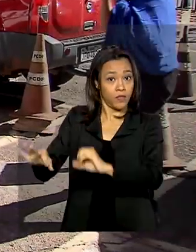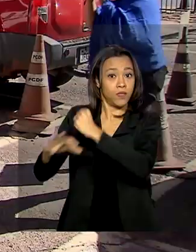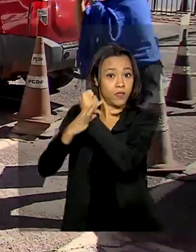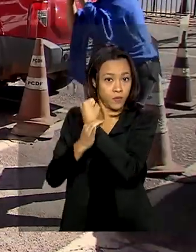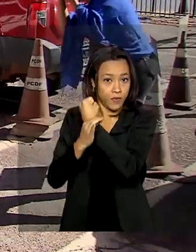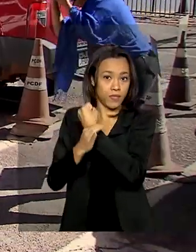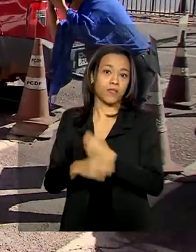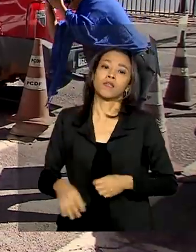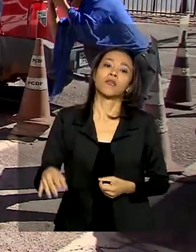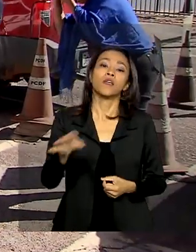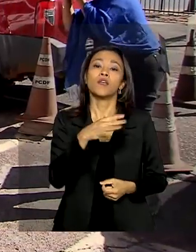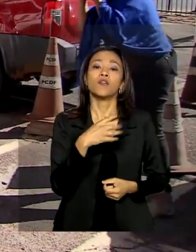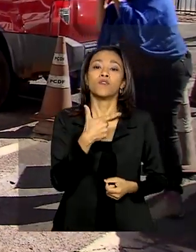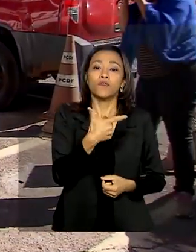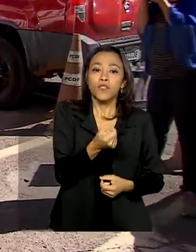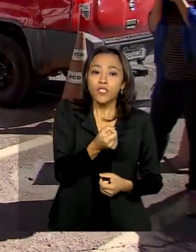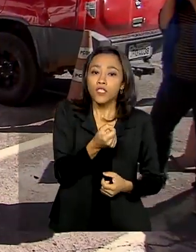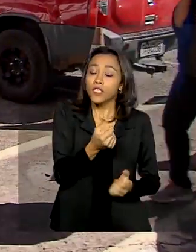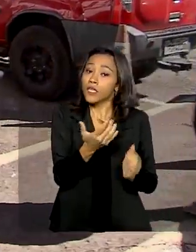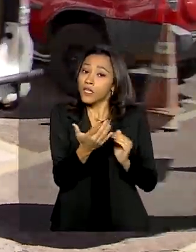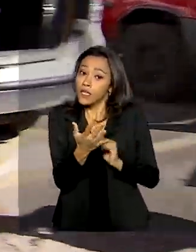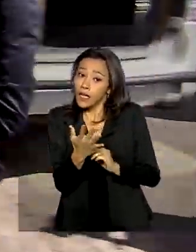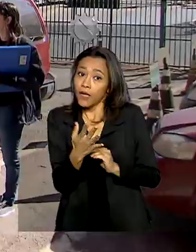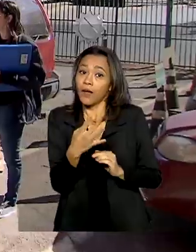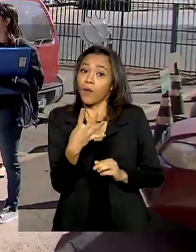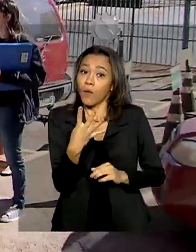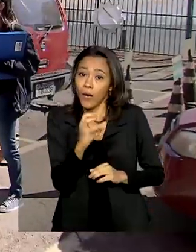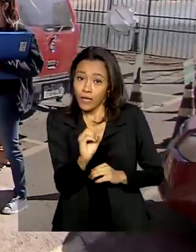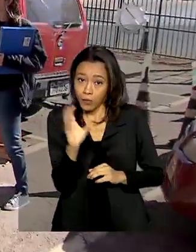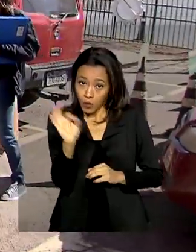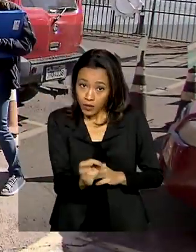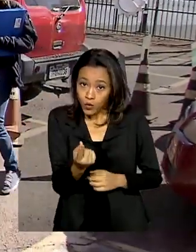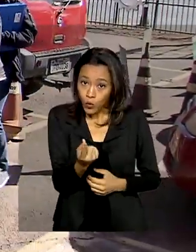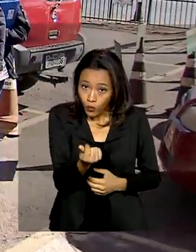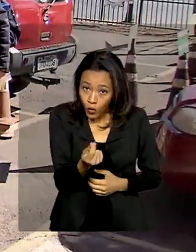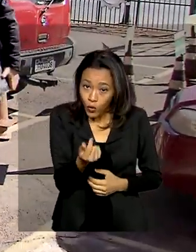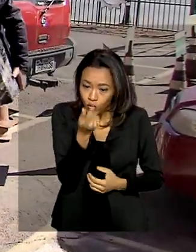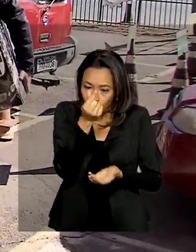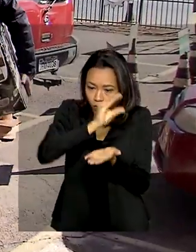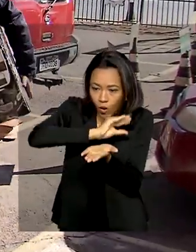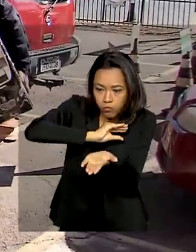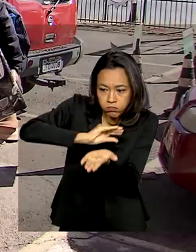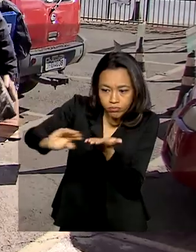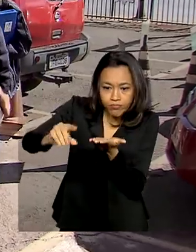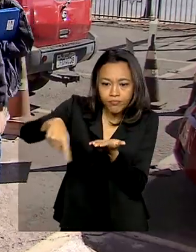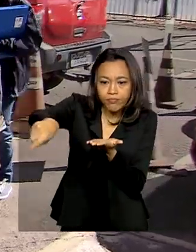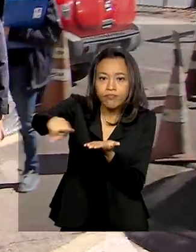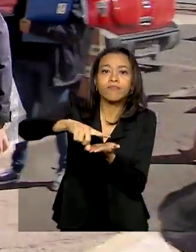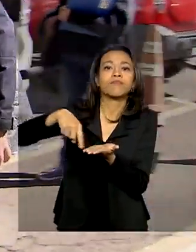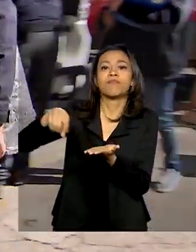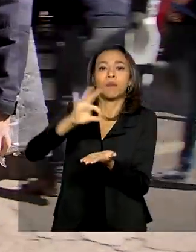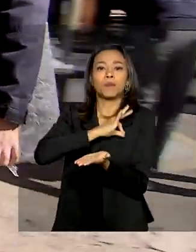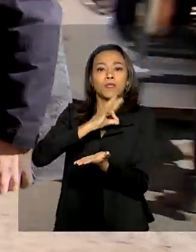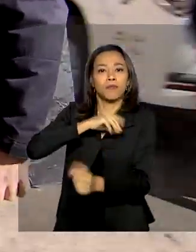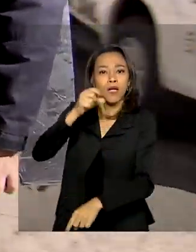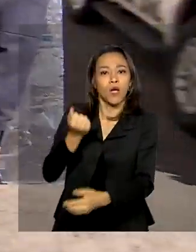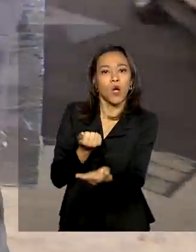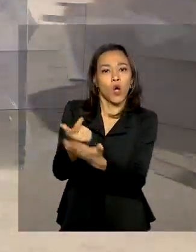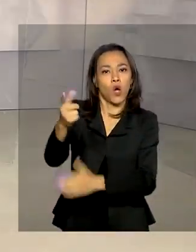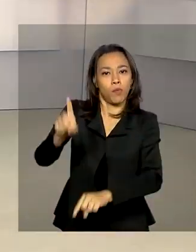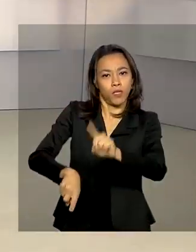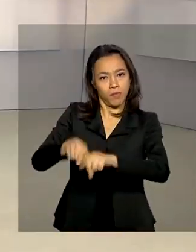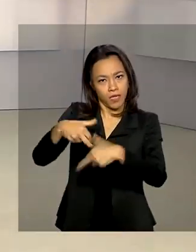20 a 40% deste valor foi destinado às forças policiais para a compra de equipamentos e apoio